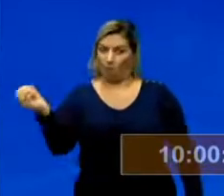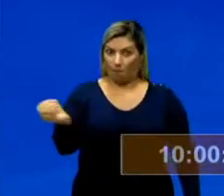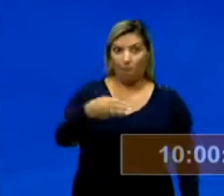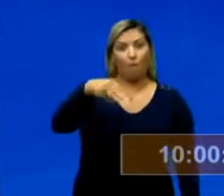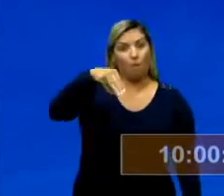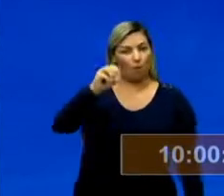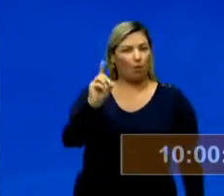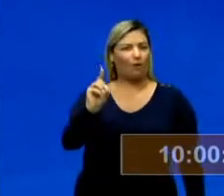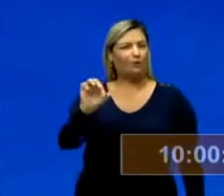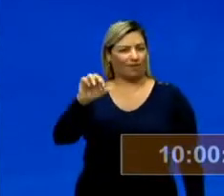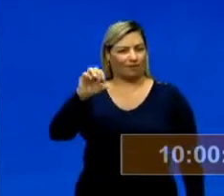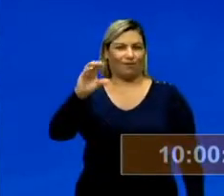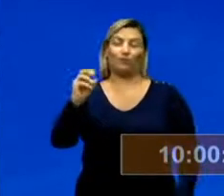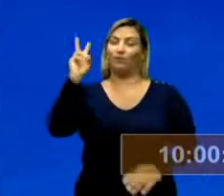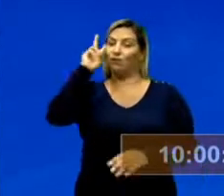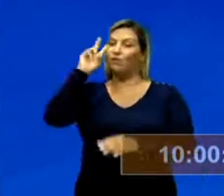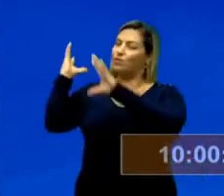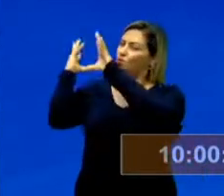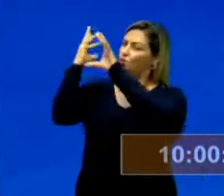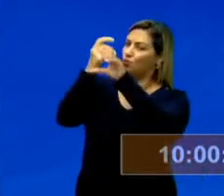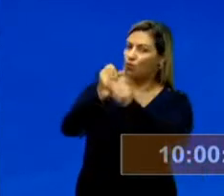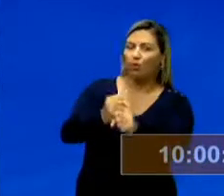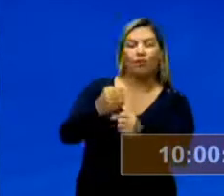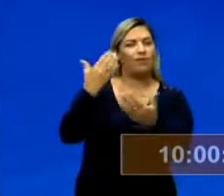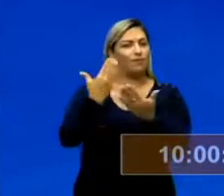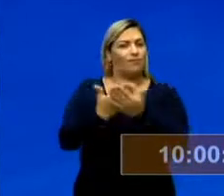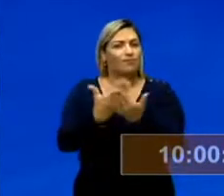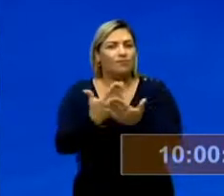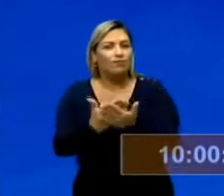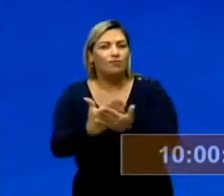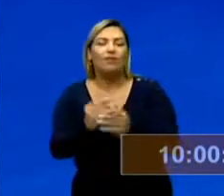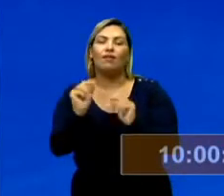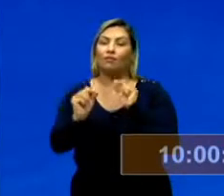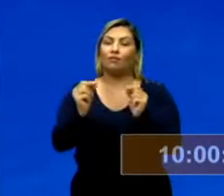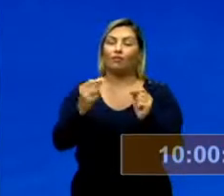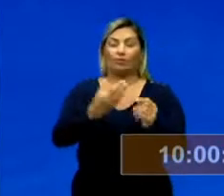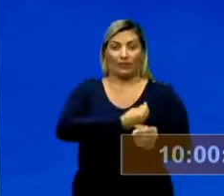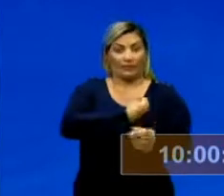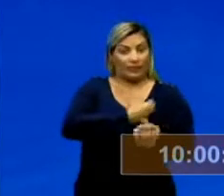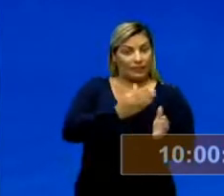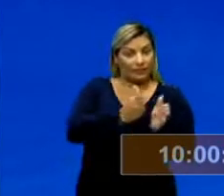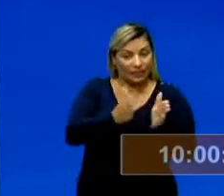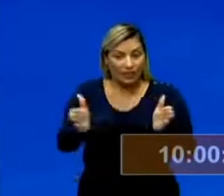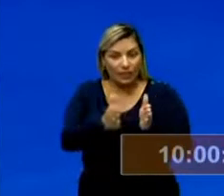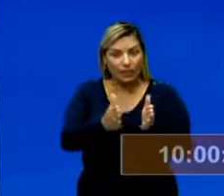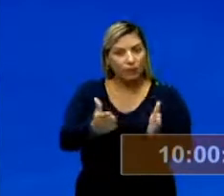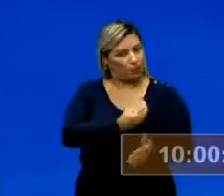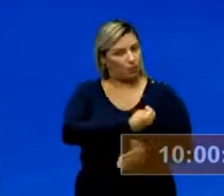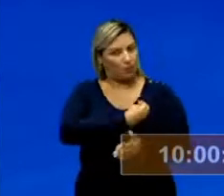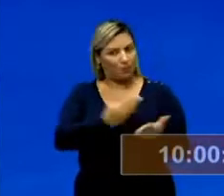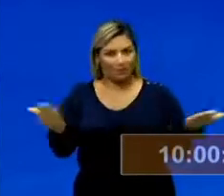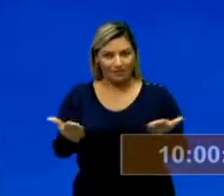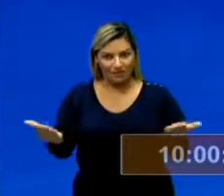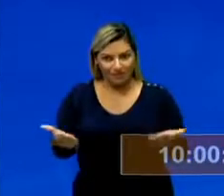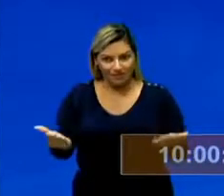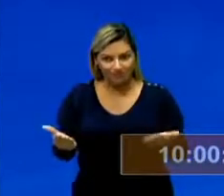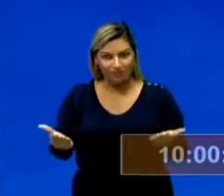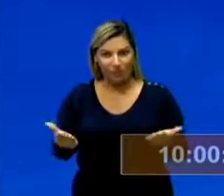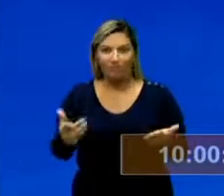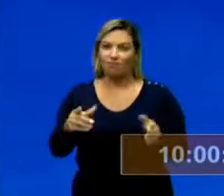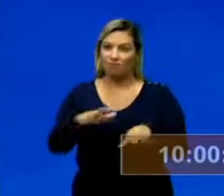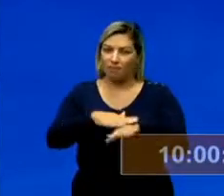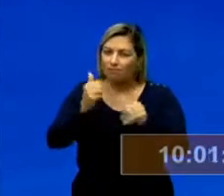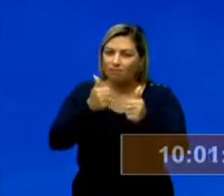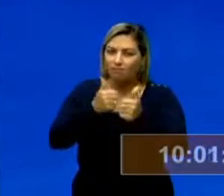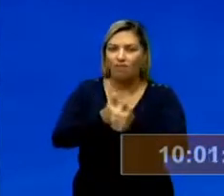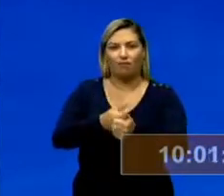Aquilo que nós chamamos da história, de estudar a história do tempo presente. Essa história mais próxima de nós.